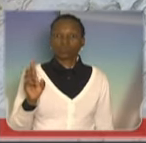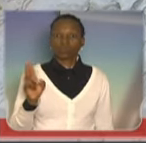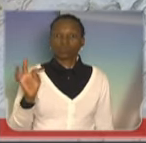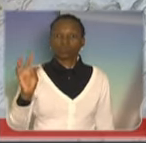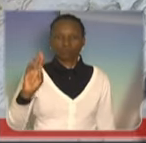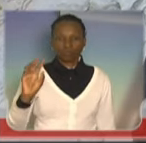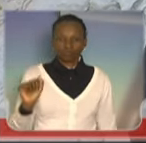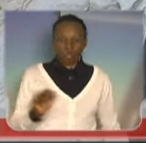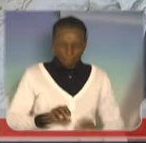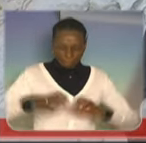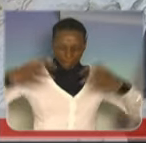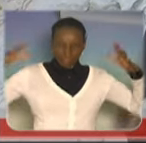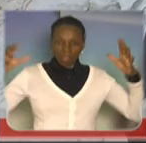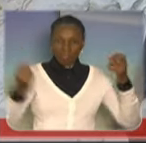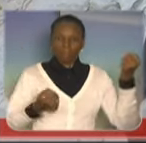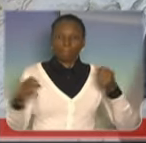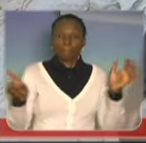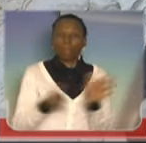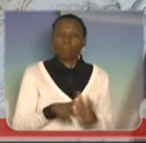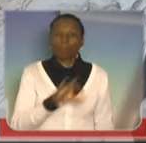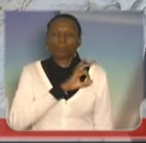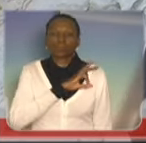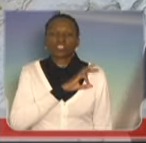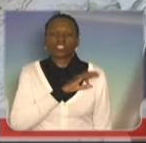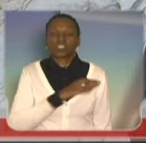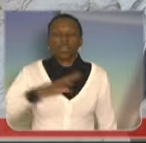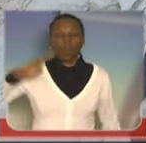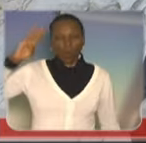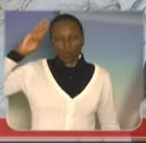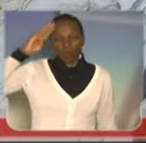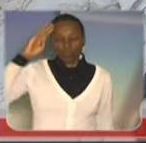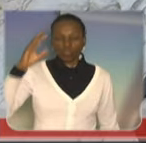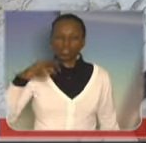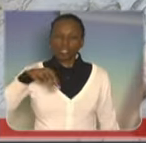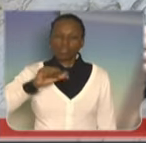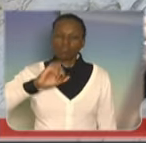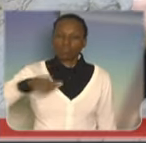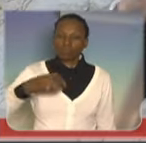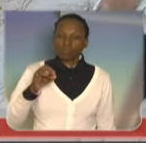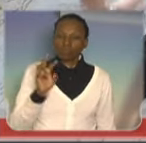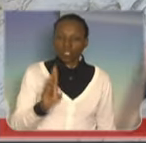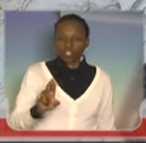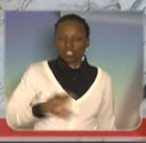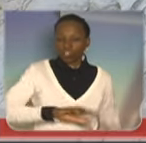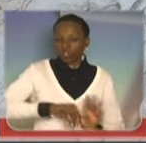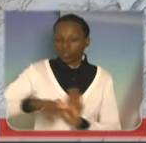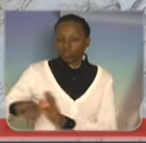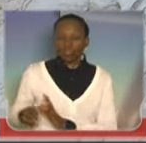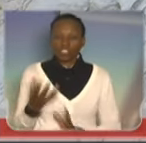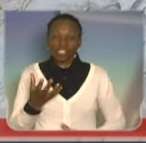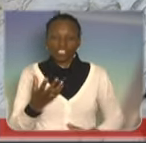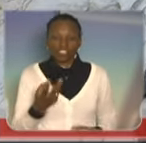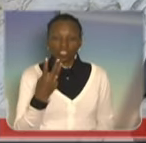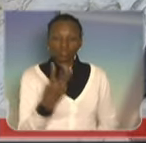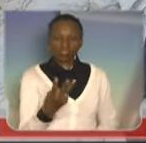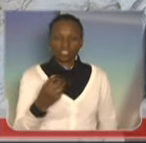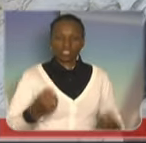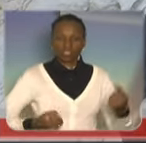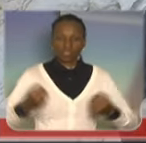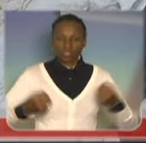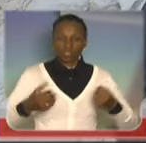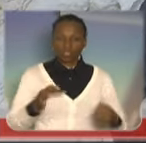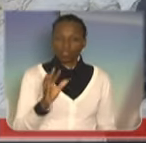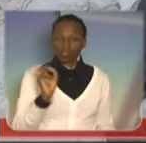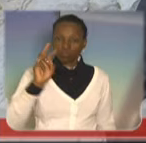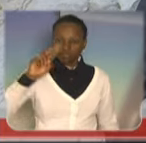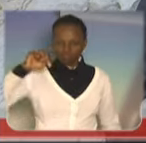polícia militar, roubaram o major e o soldado que foram tomados de assaltos por criminosos, que iriam roubar três carros fortes. Para vocês terem